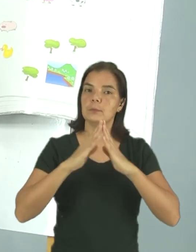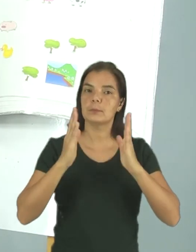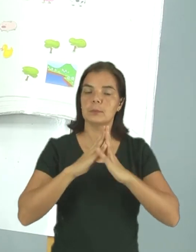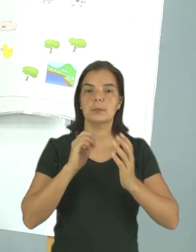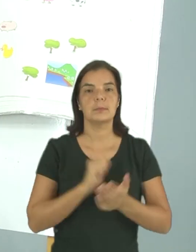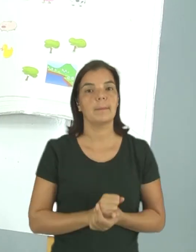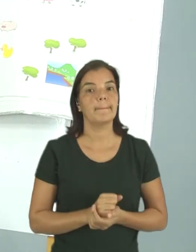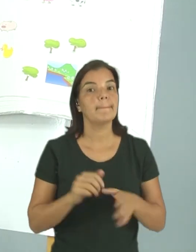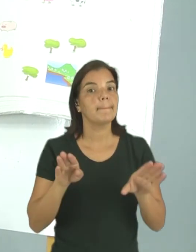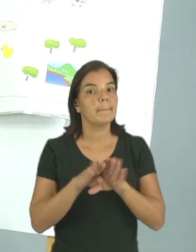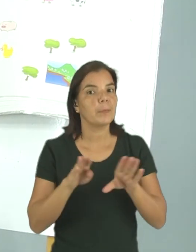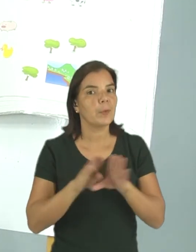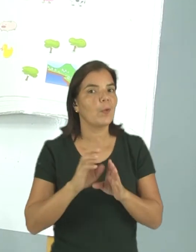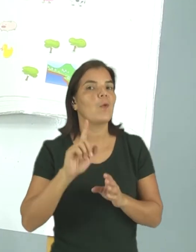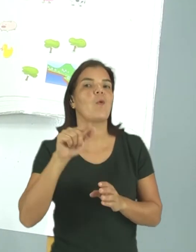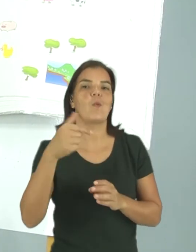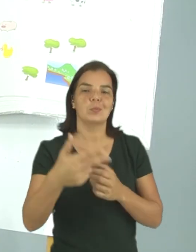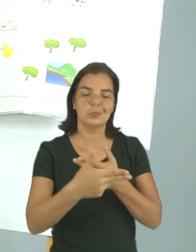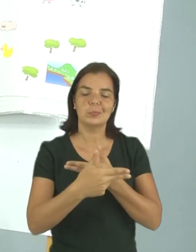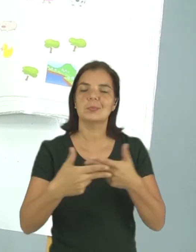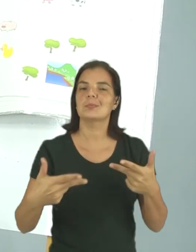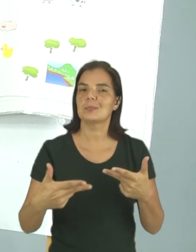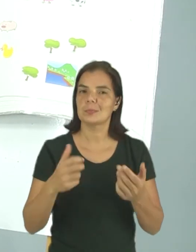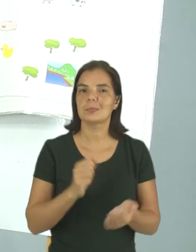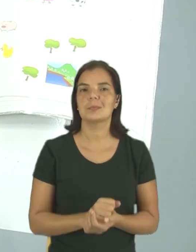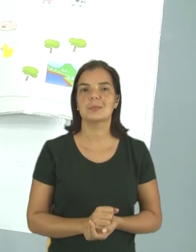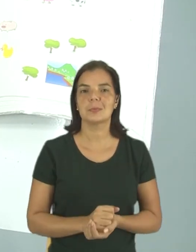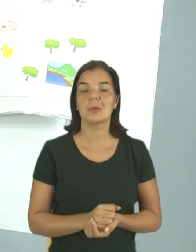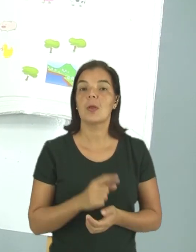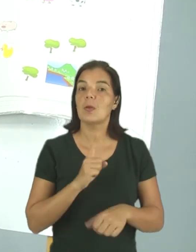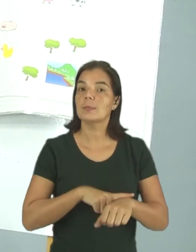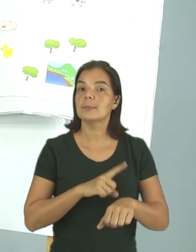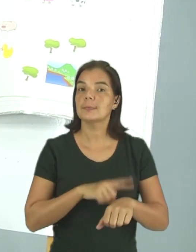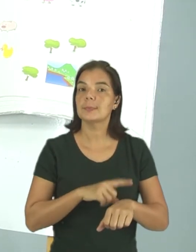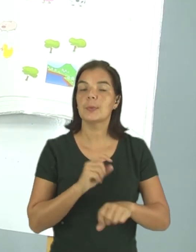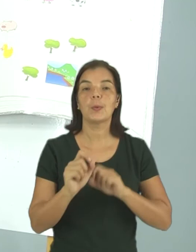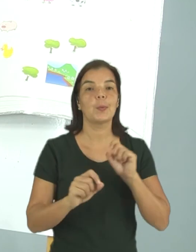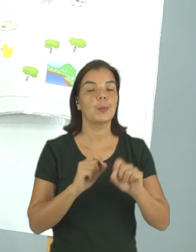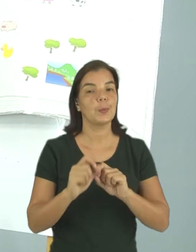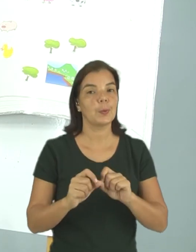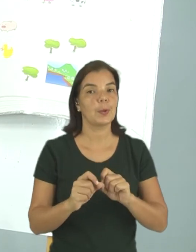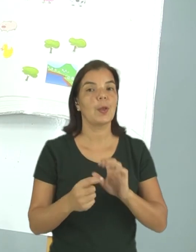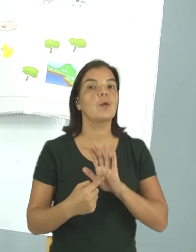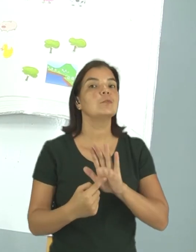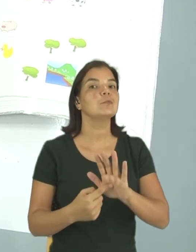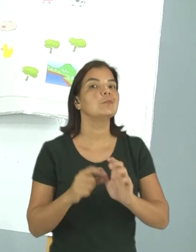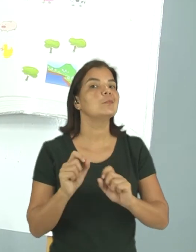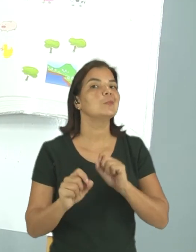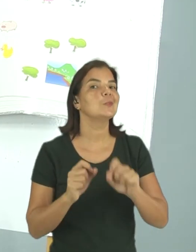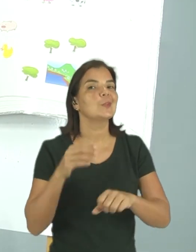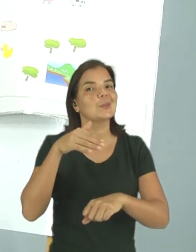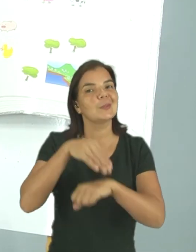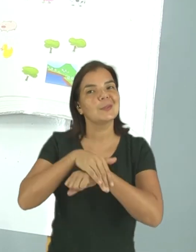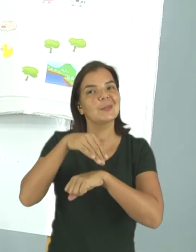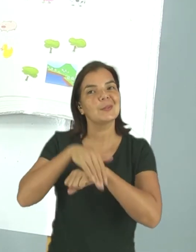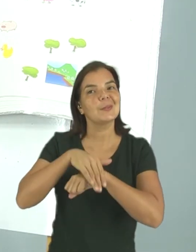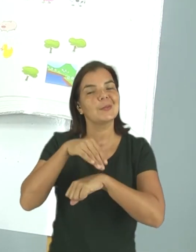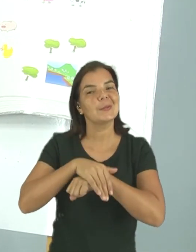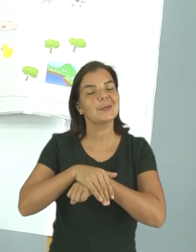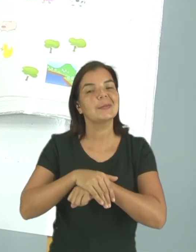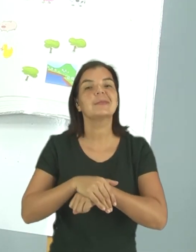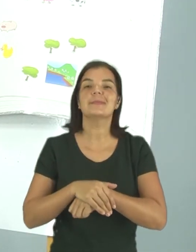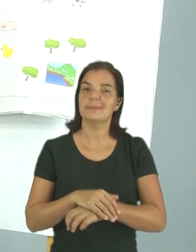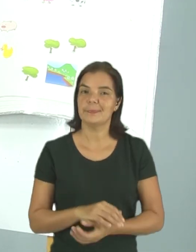Mas Mila também fez outras coisas. E chegou o momento que indica o período da noite, que é o